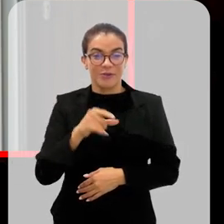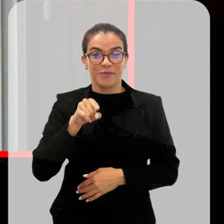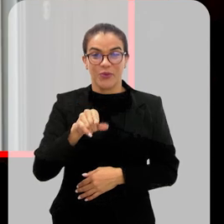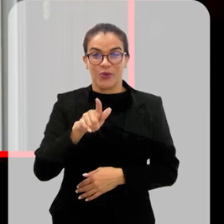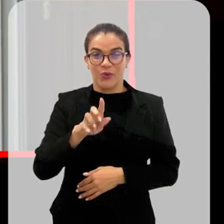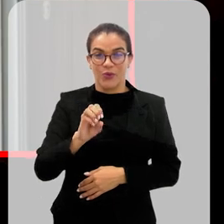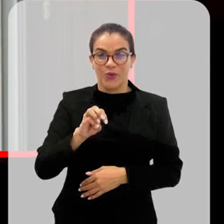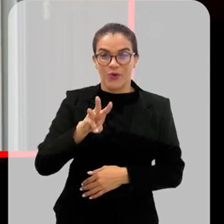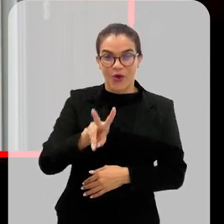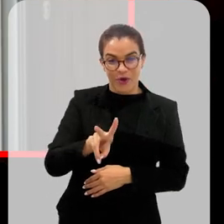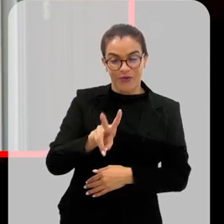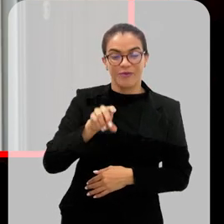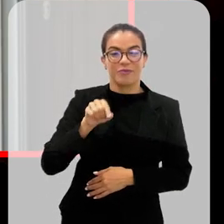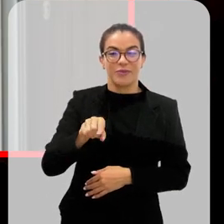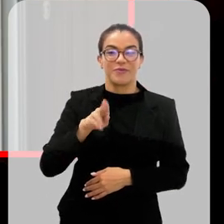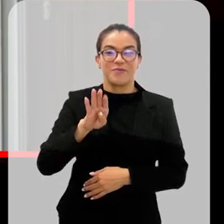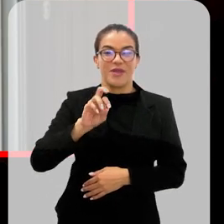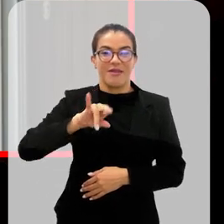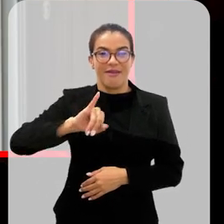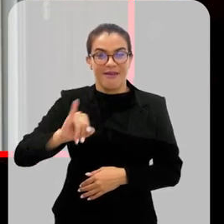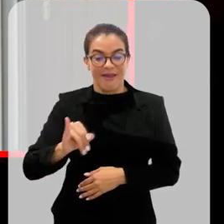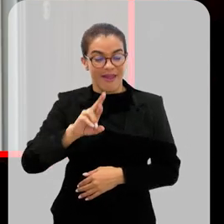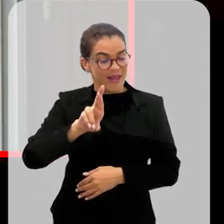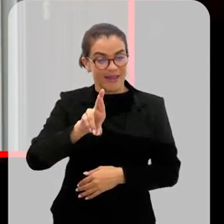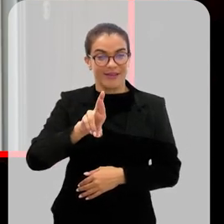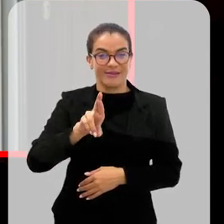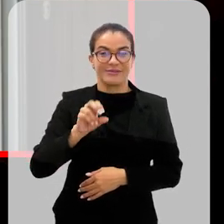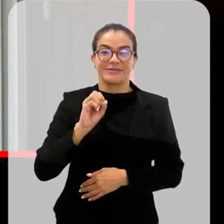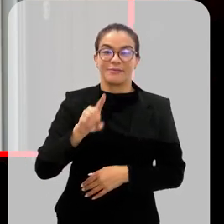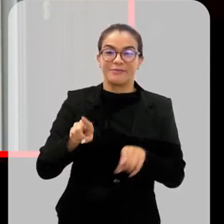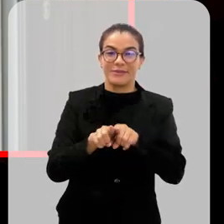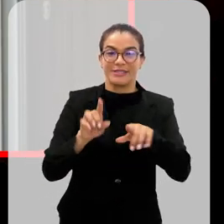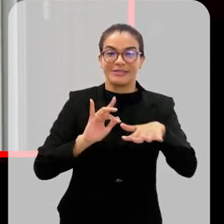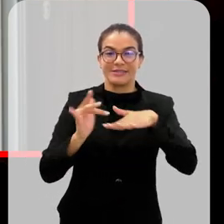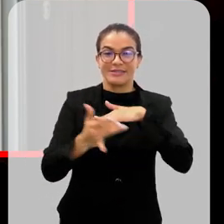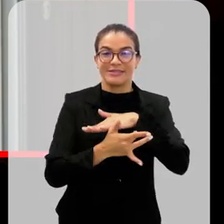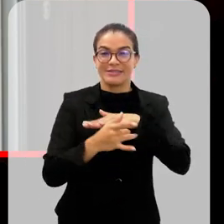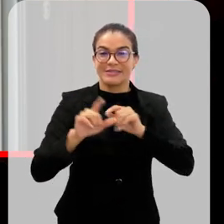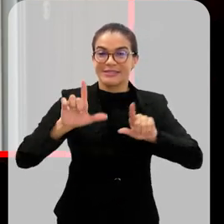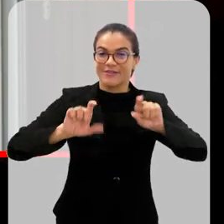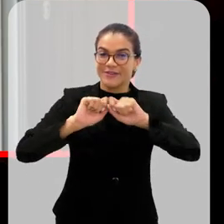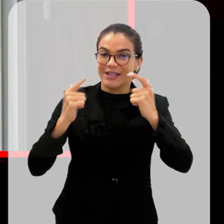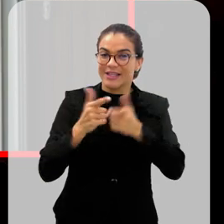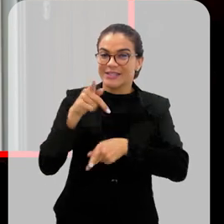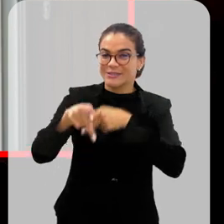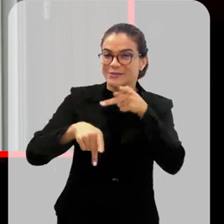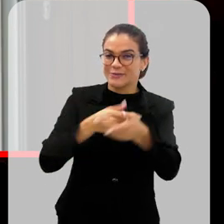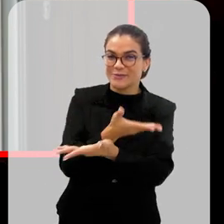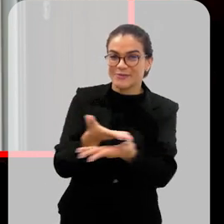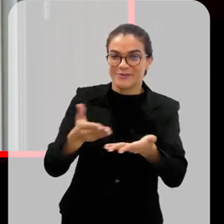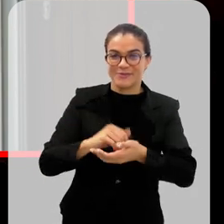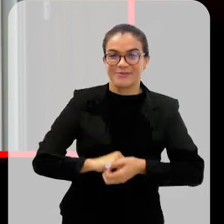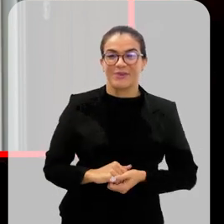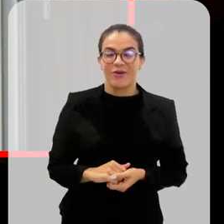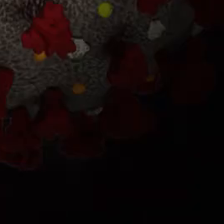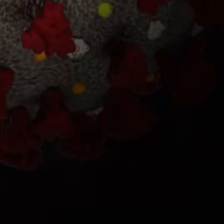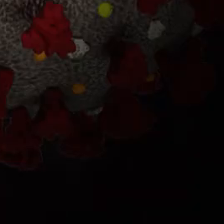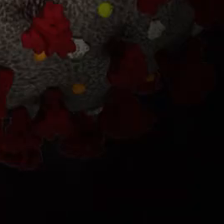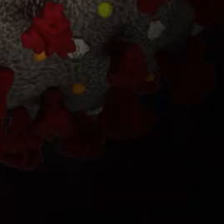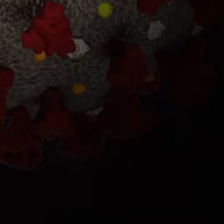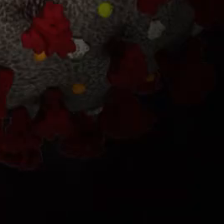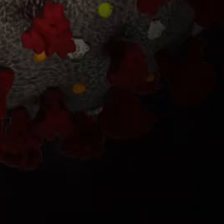.gov.br e também nas redes sociais. TV Alerj, o canal do povo.